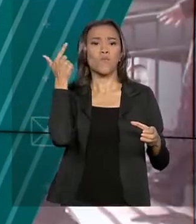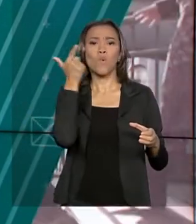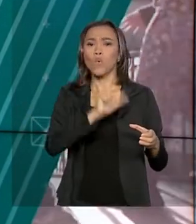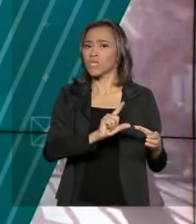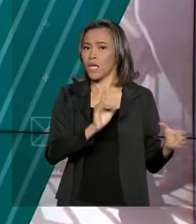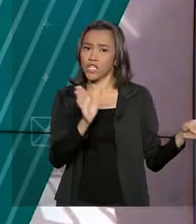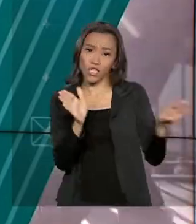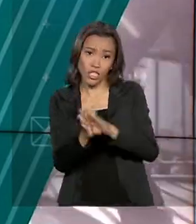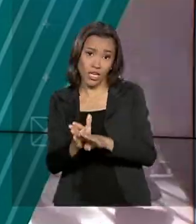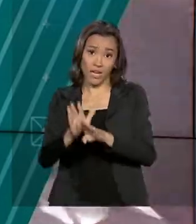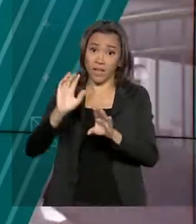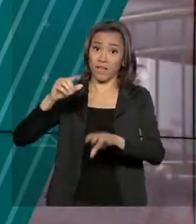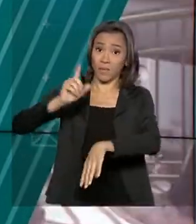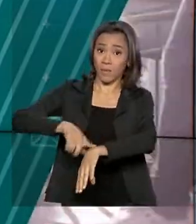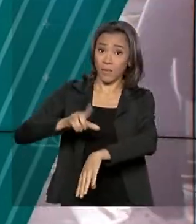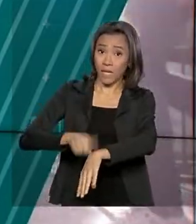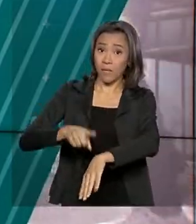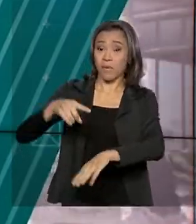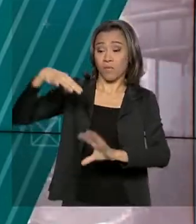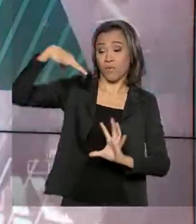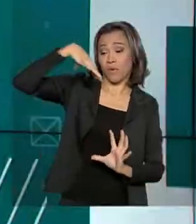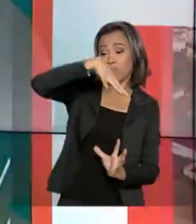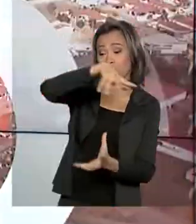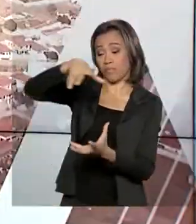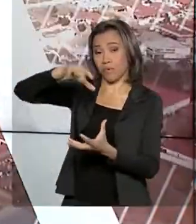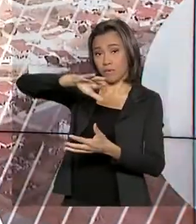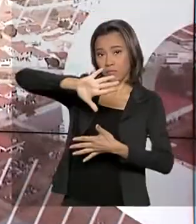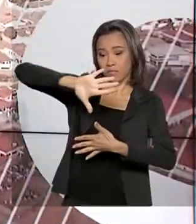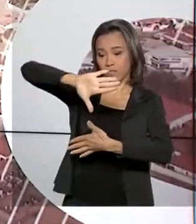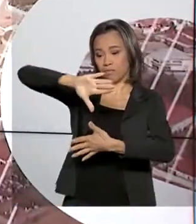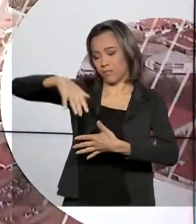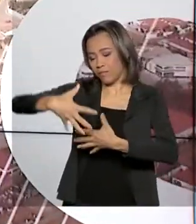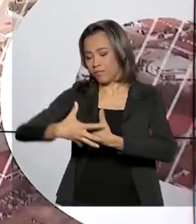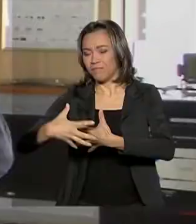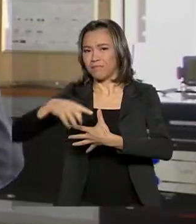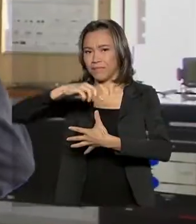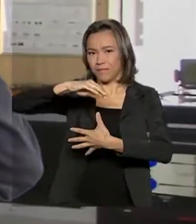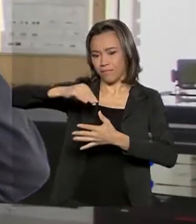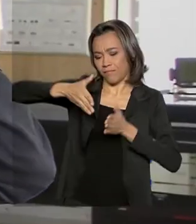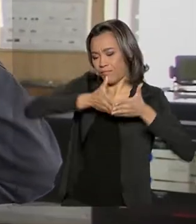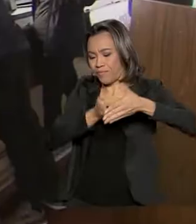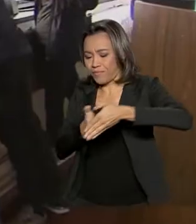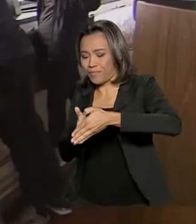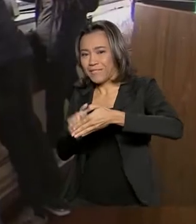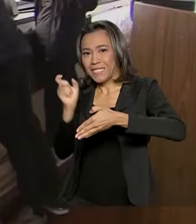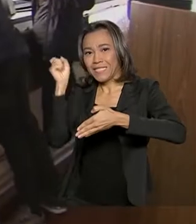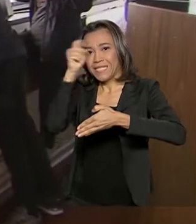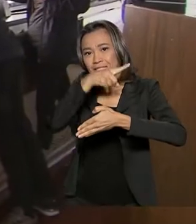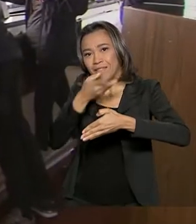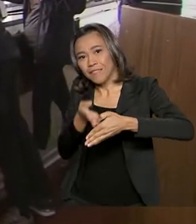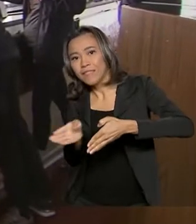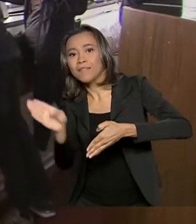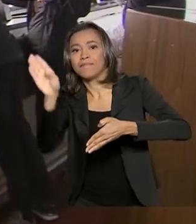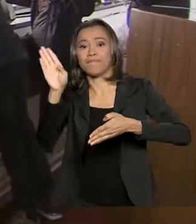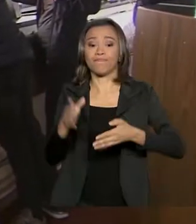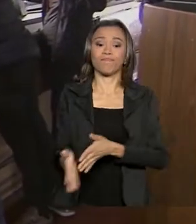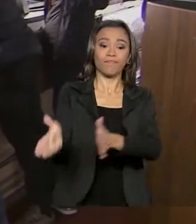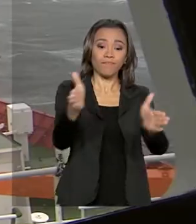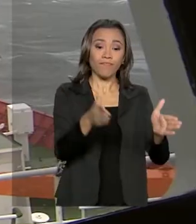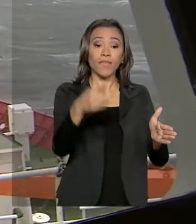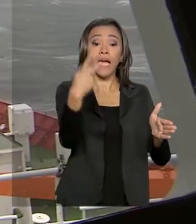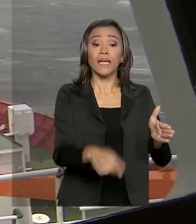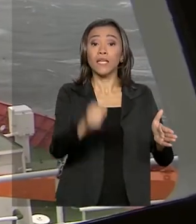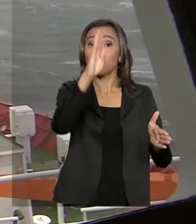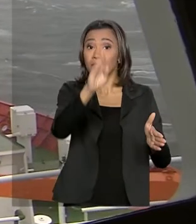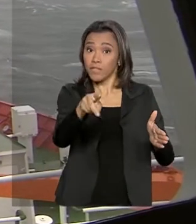péssimas condições climáticas no Estreito de Drake dificultaram a travessia. Você vai acompanhar aqui no Brasil em dia como a nossa equipe